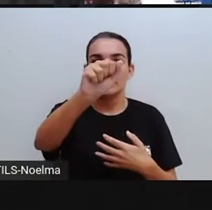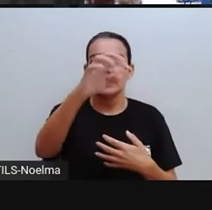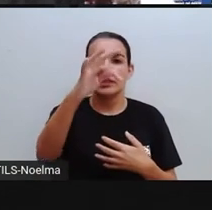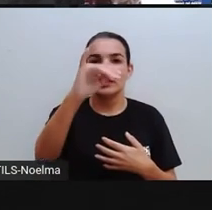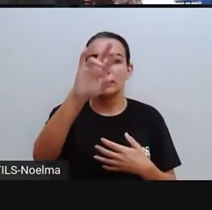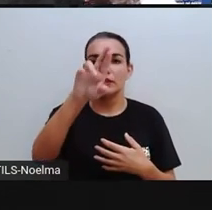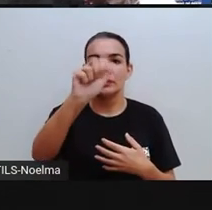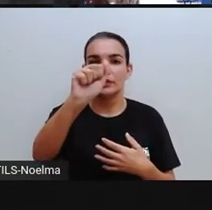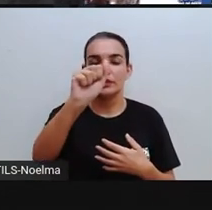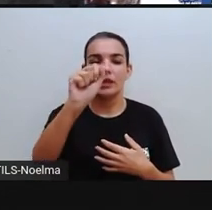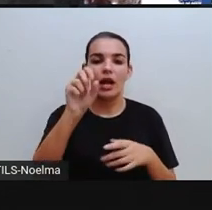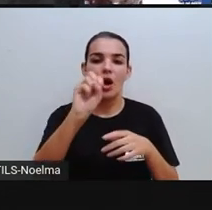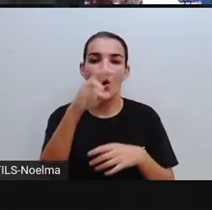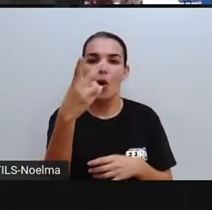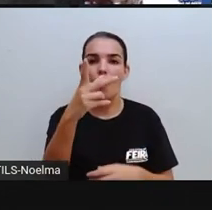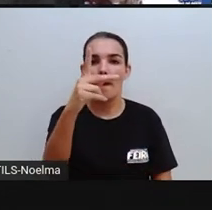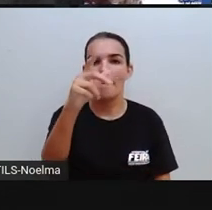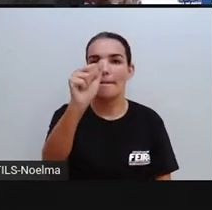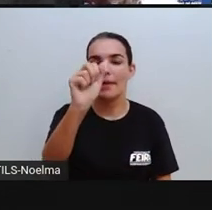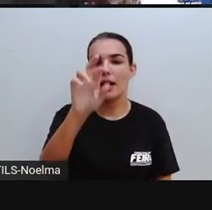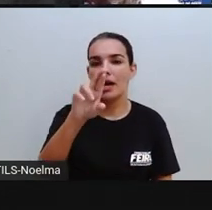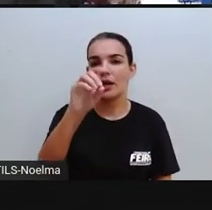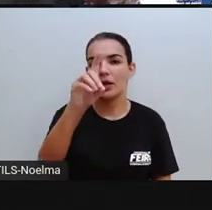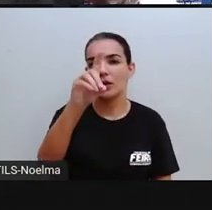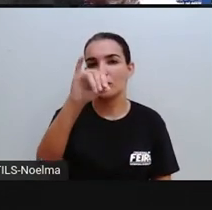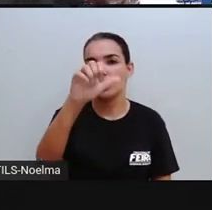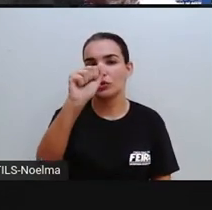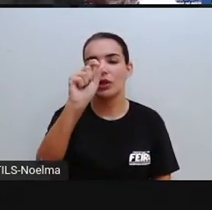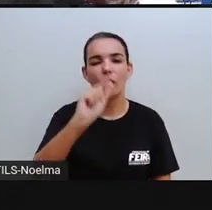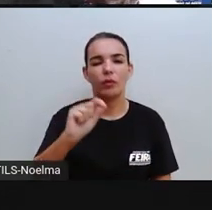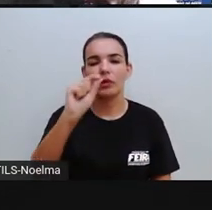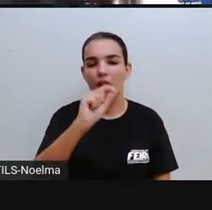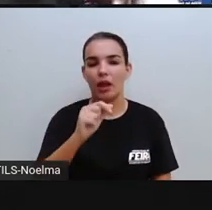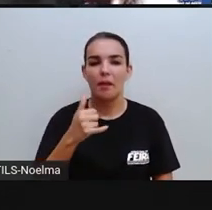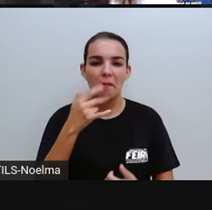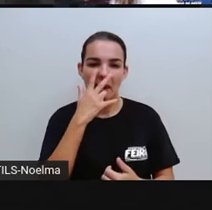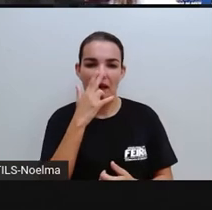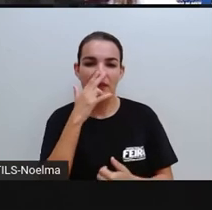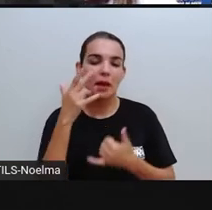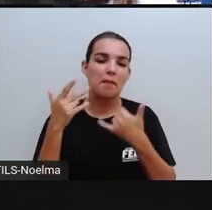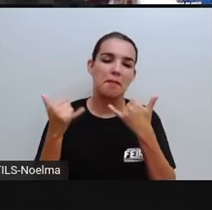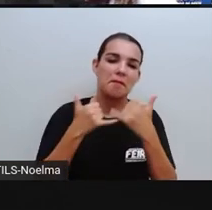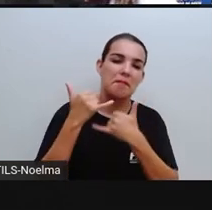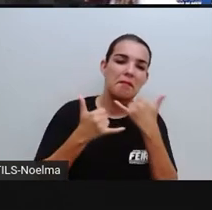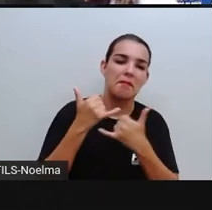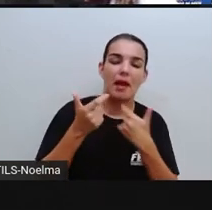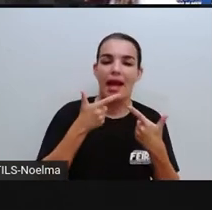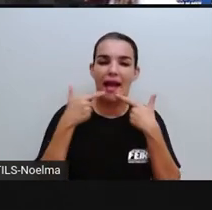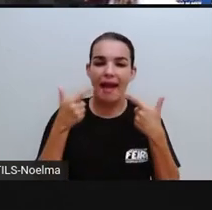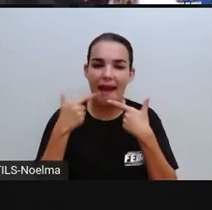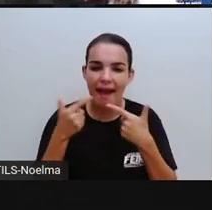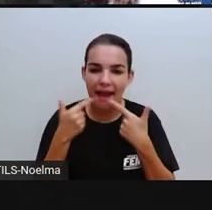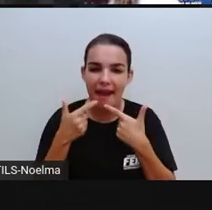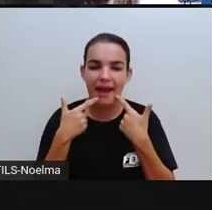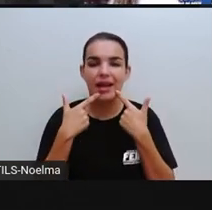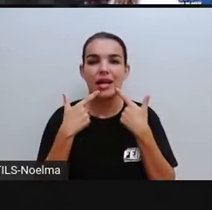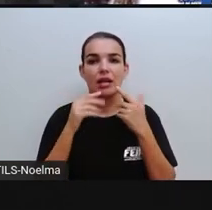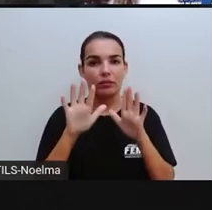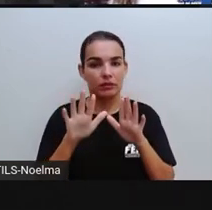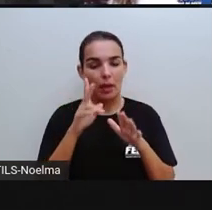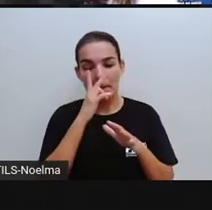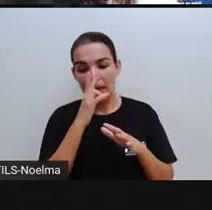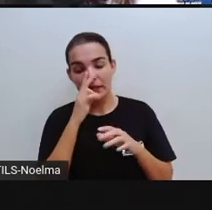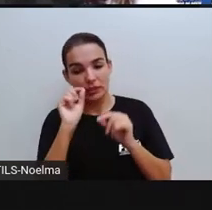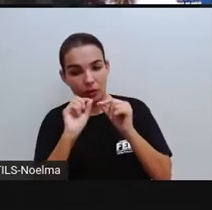questões aí do humor. Não é intencional, intencionalmente nocivo, mas pode levar à